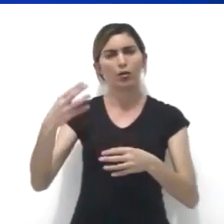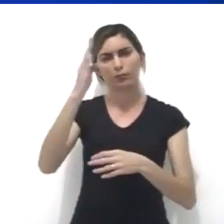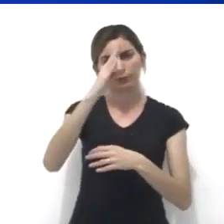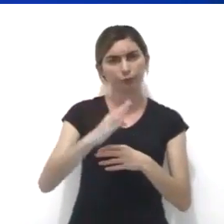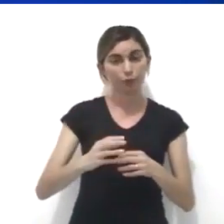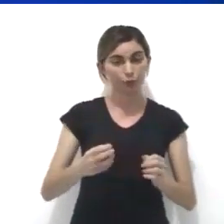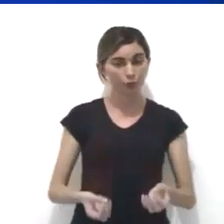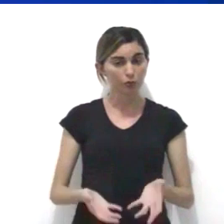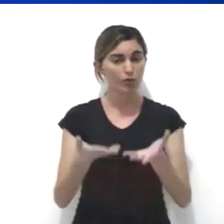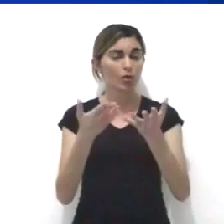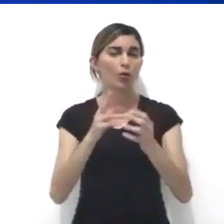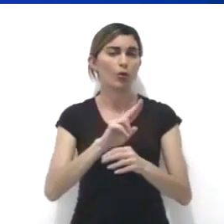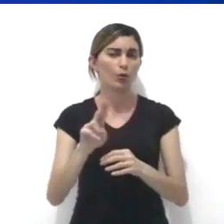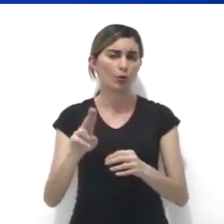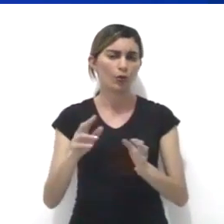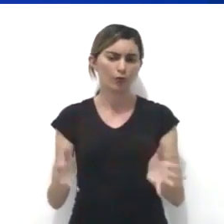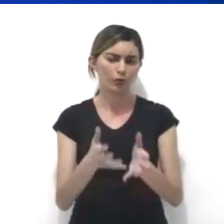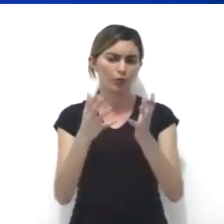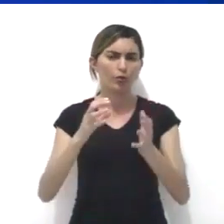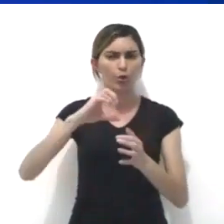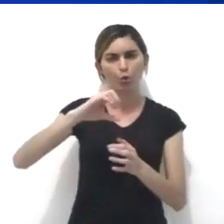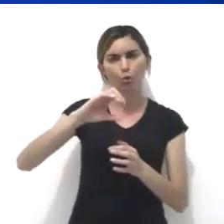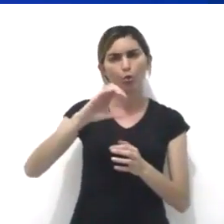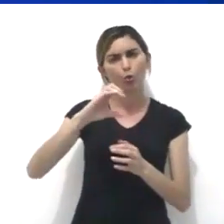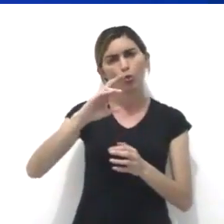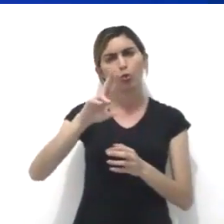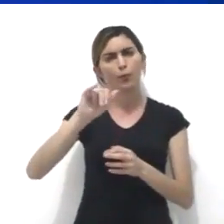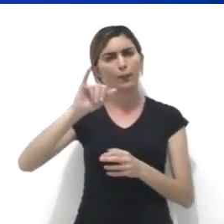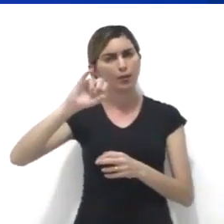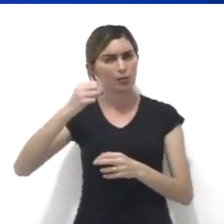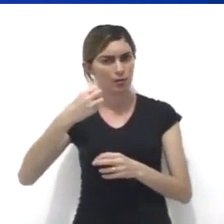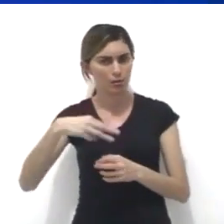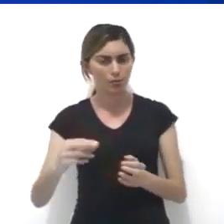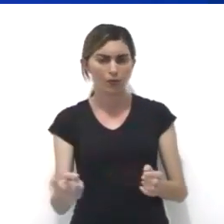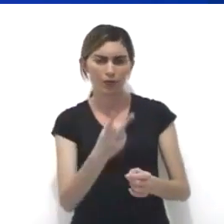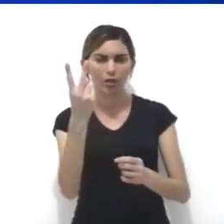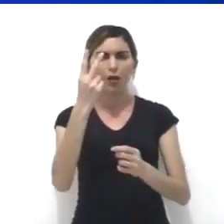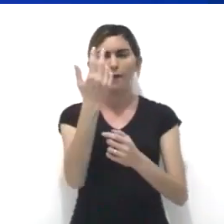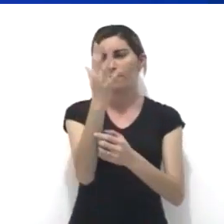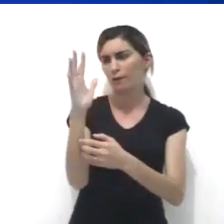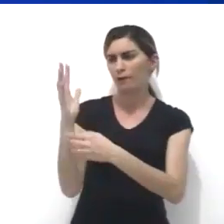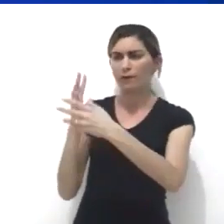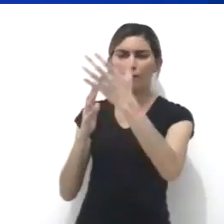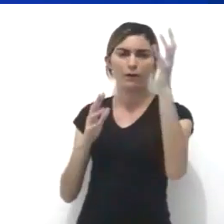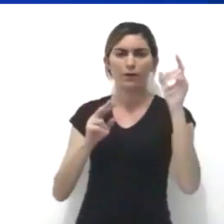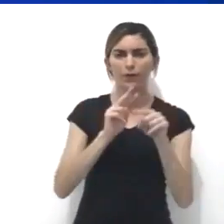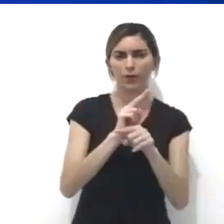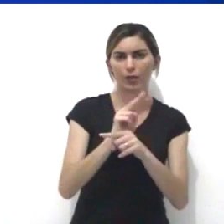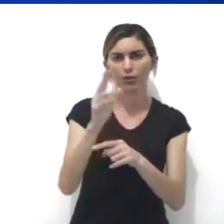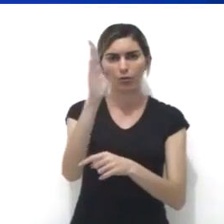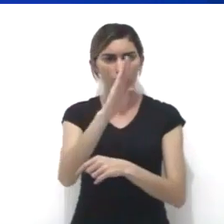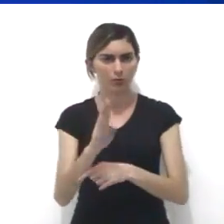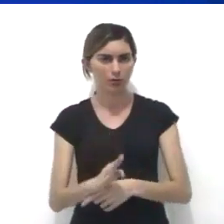Sua obra recebeu influências do cubismo e valoriza a fauna e a flora brasileiras.